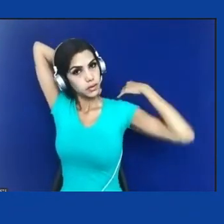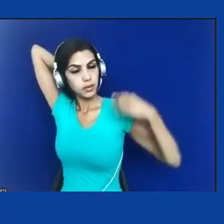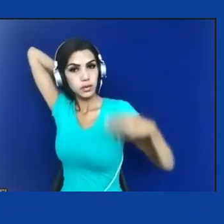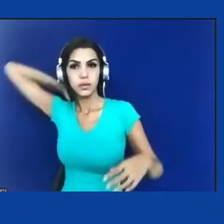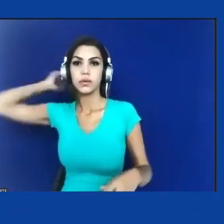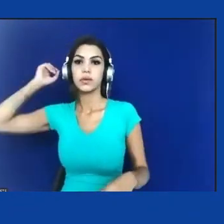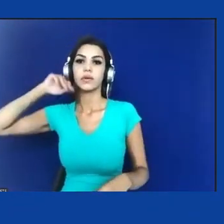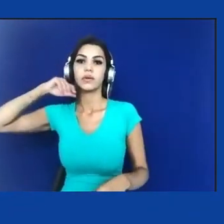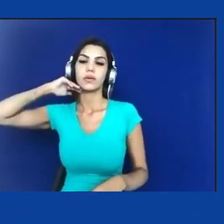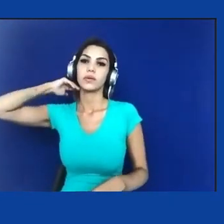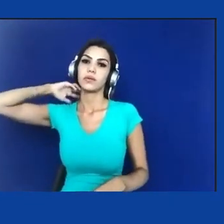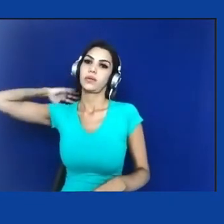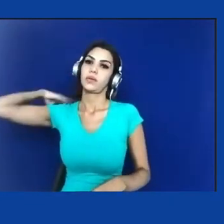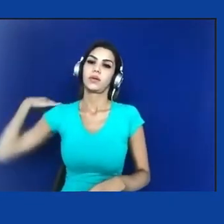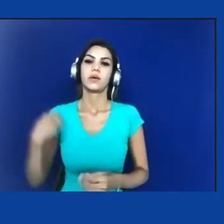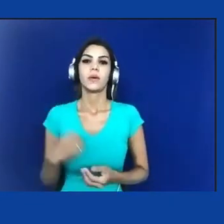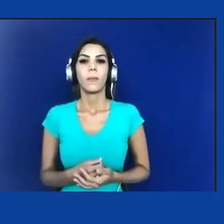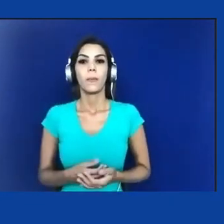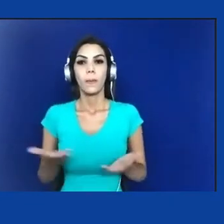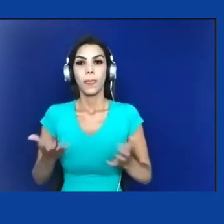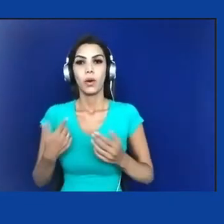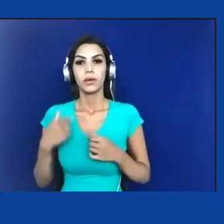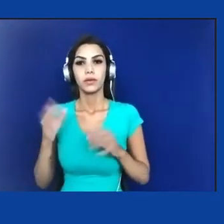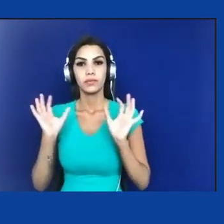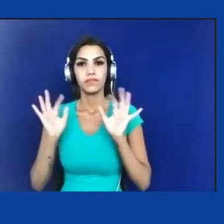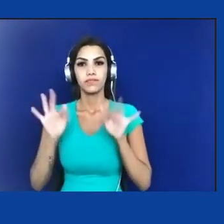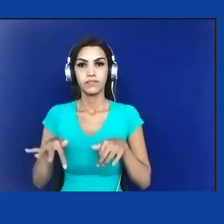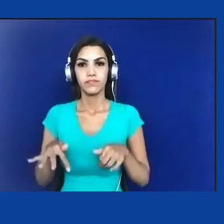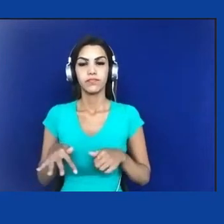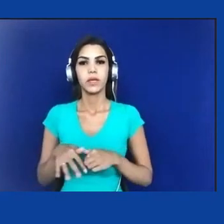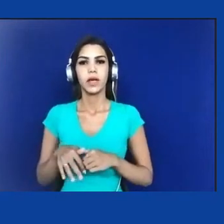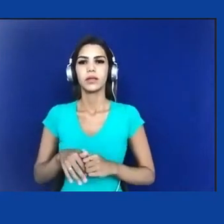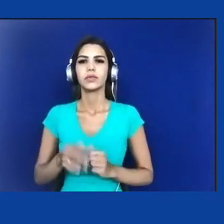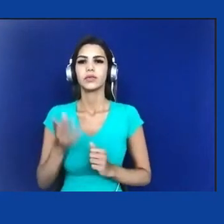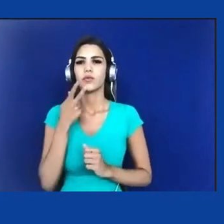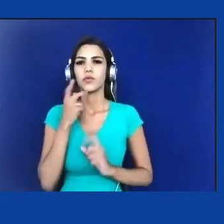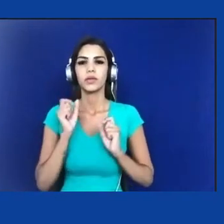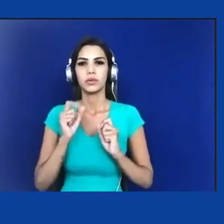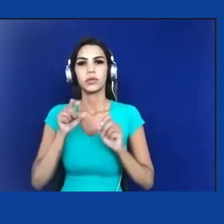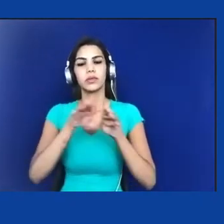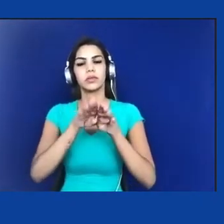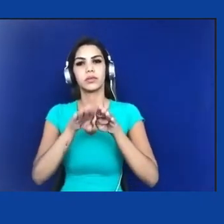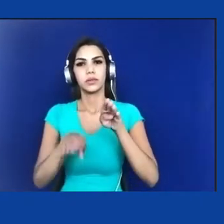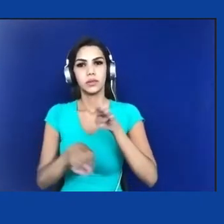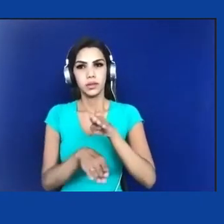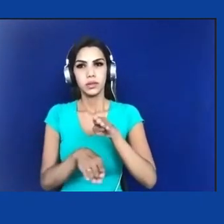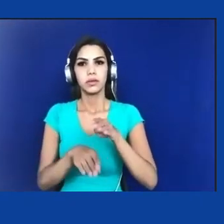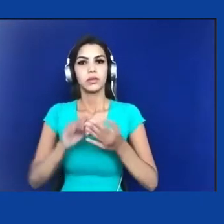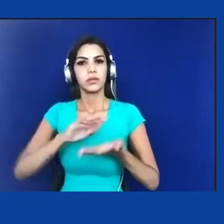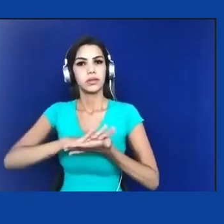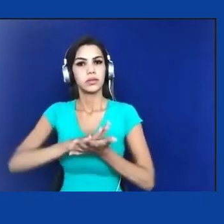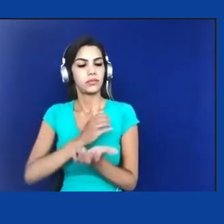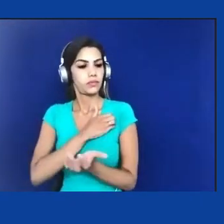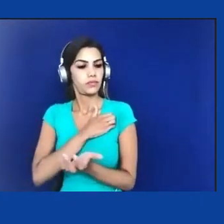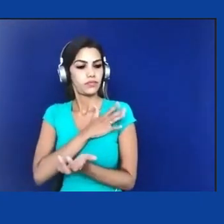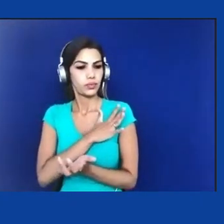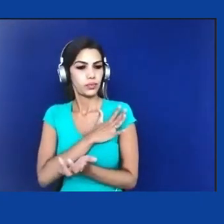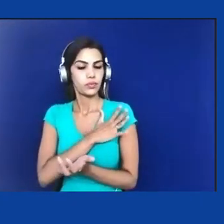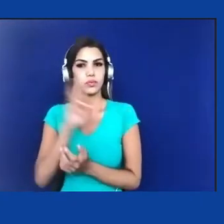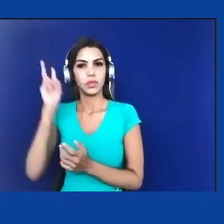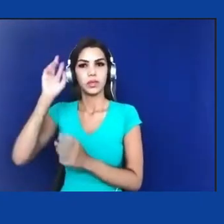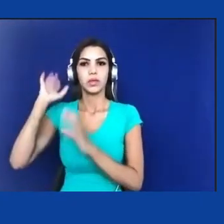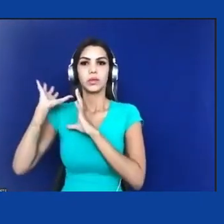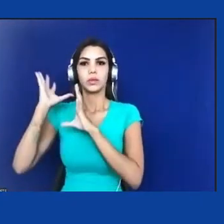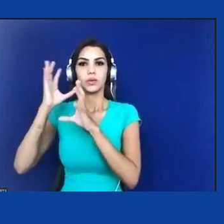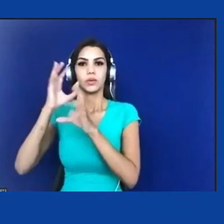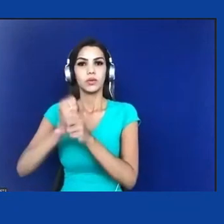que a desigualdade e a discriminação têm sido historicamente atualizadas no Brasil. E eu